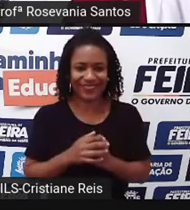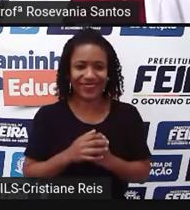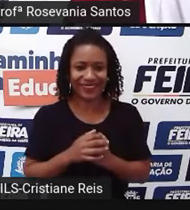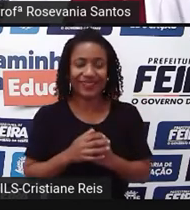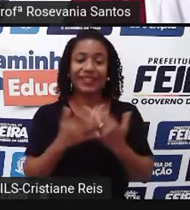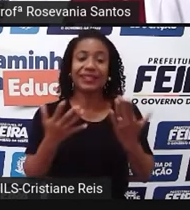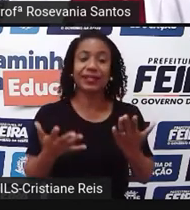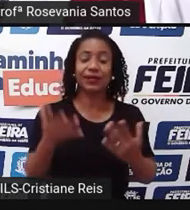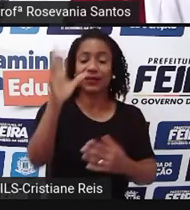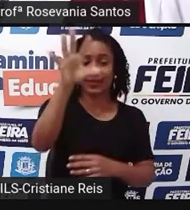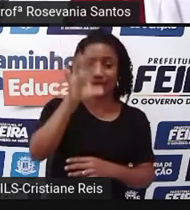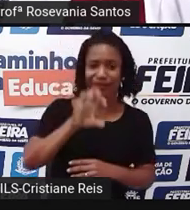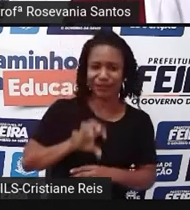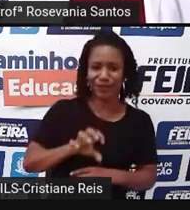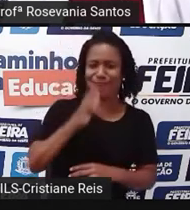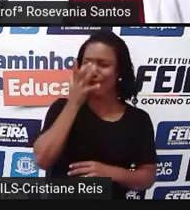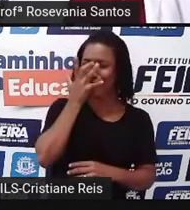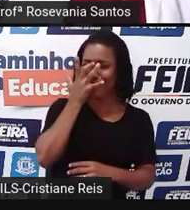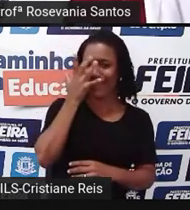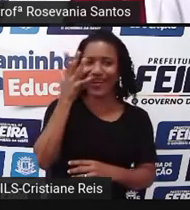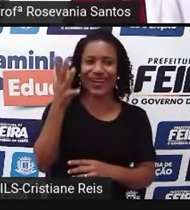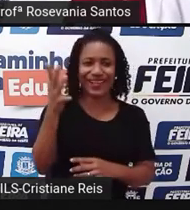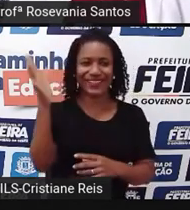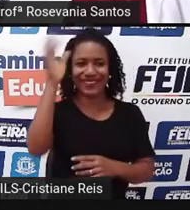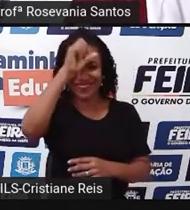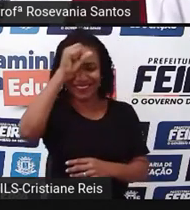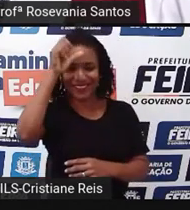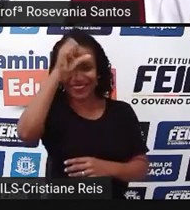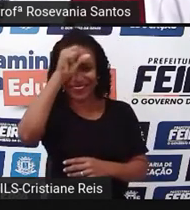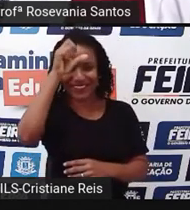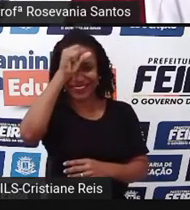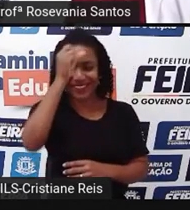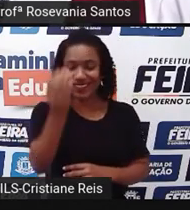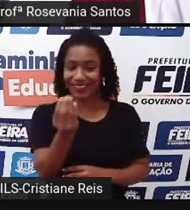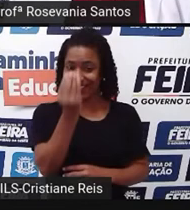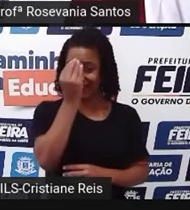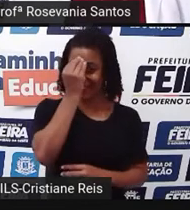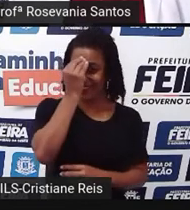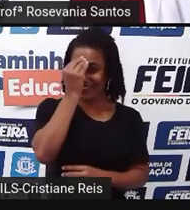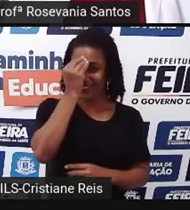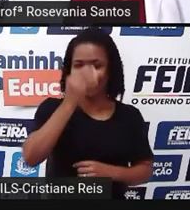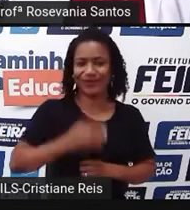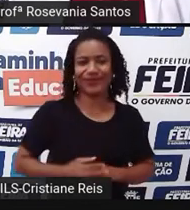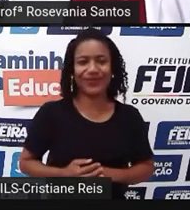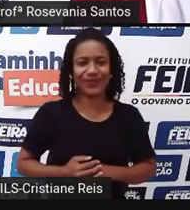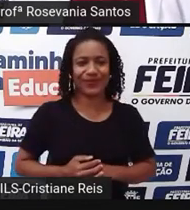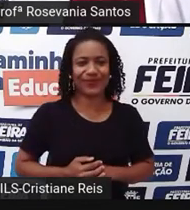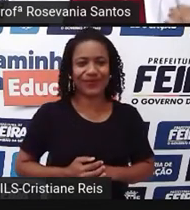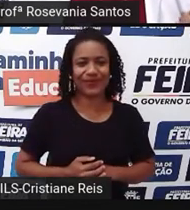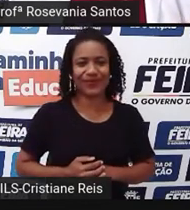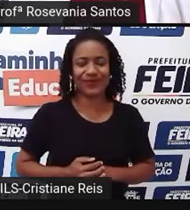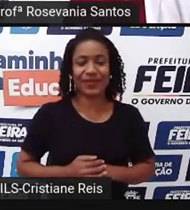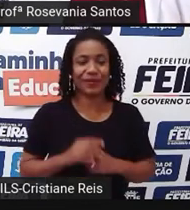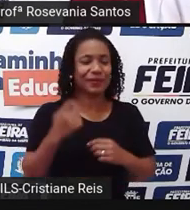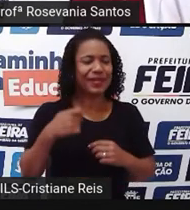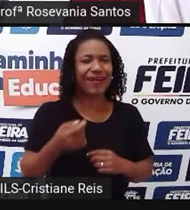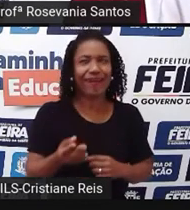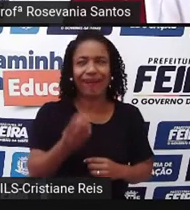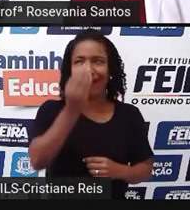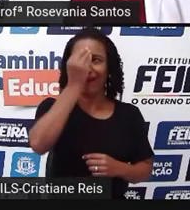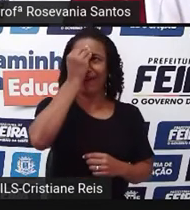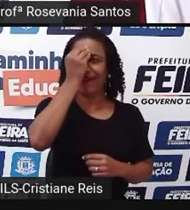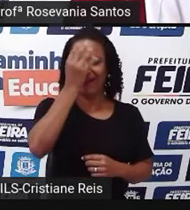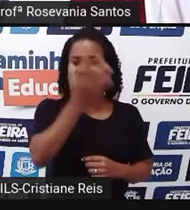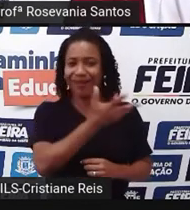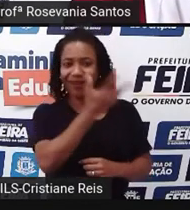é uma região já facilitada pelo fato de você não precisar, bora dizer assim, se esforçar muito para